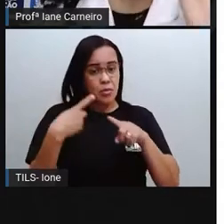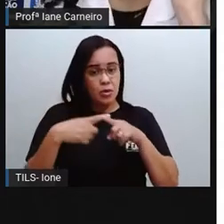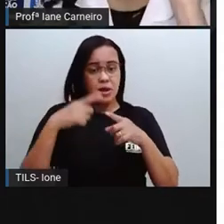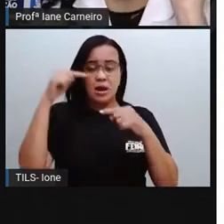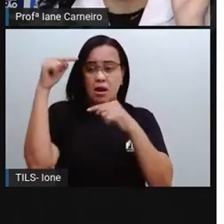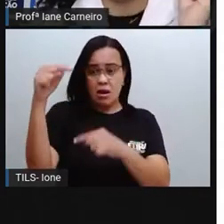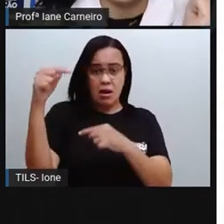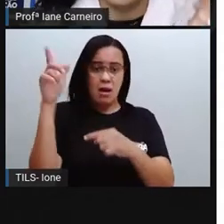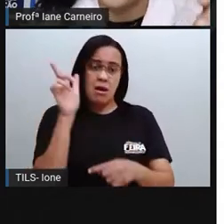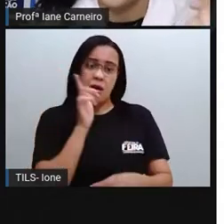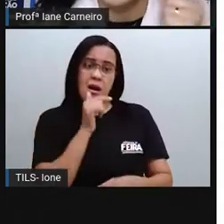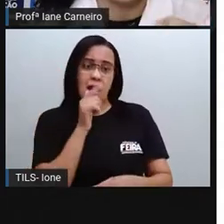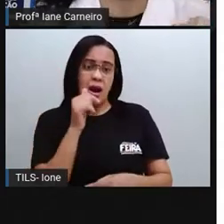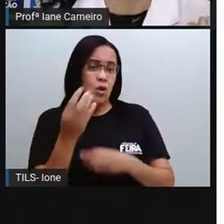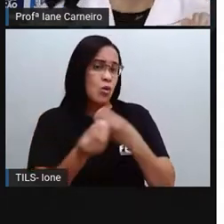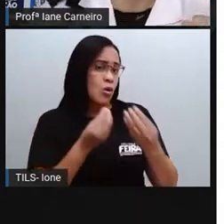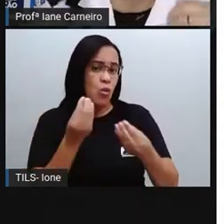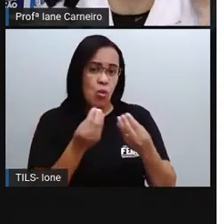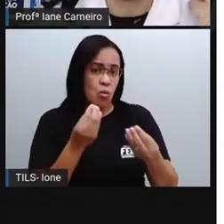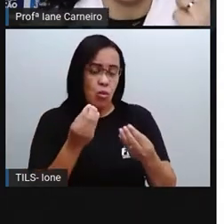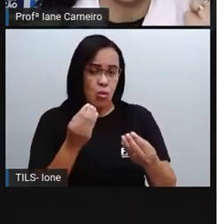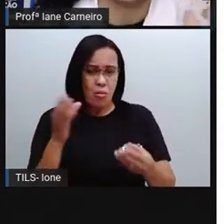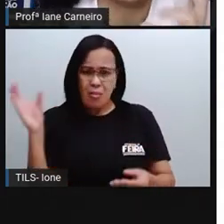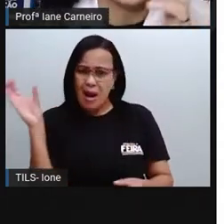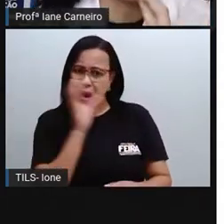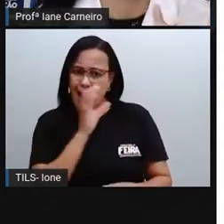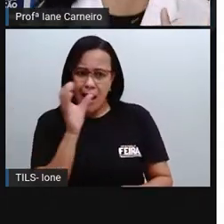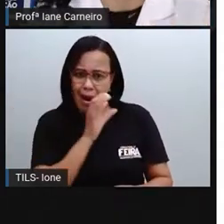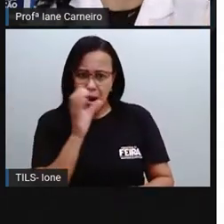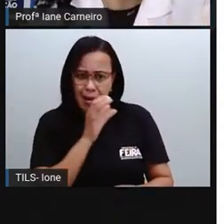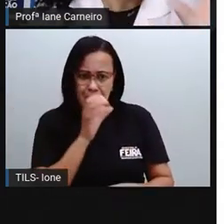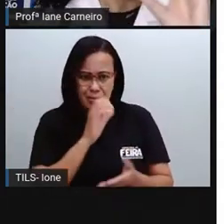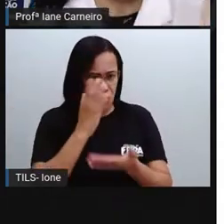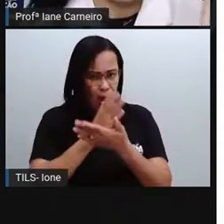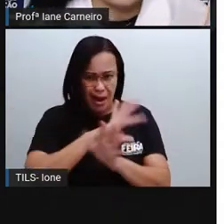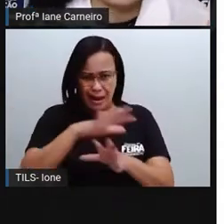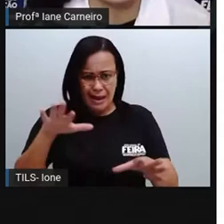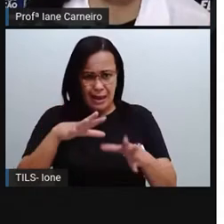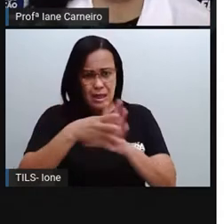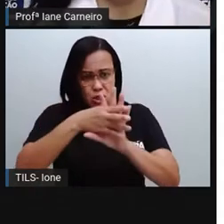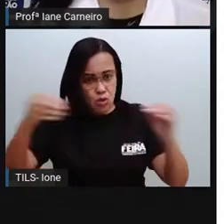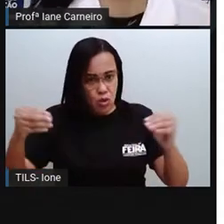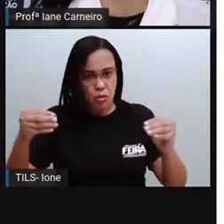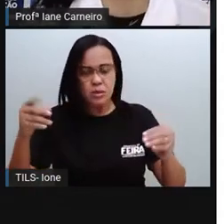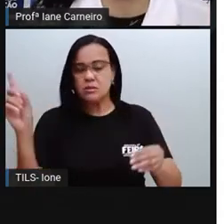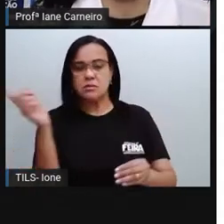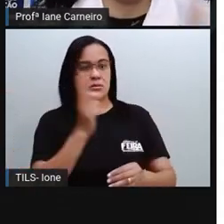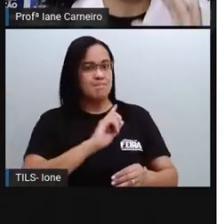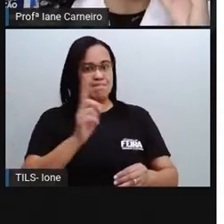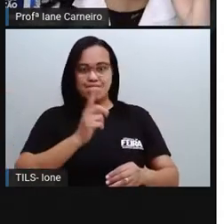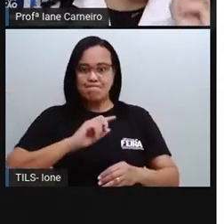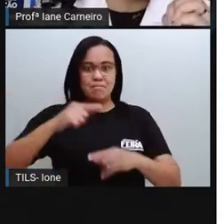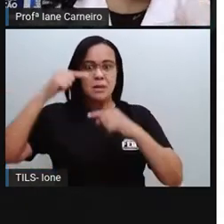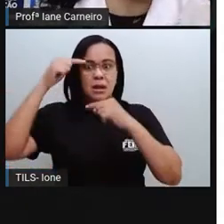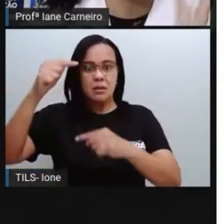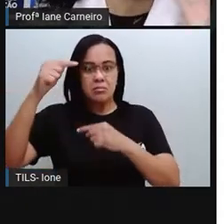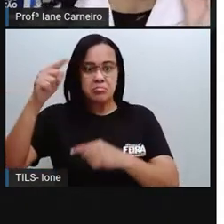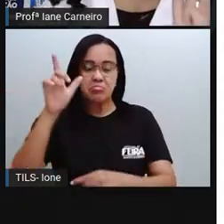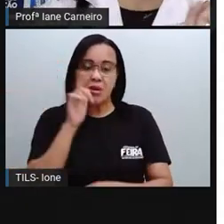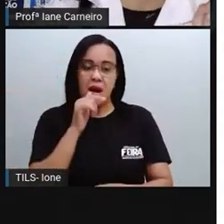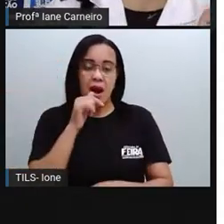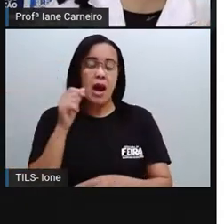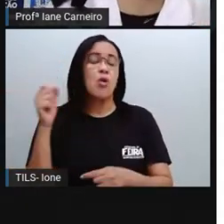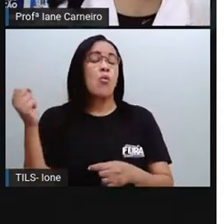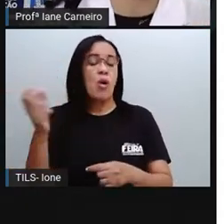garrafa não se decompõe rapidamente, ela demora um certo tempo, que a prova fala no instante para vocês, ela leva um tempinho